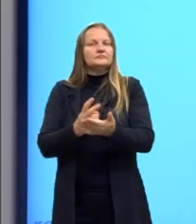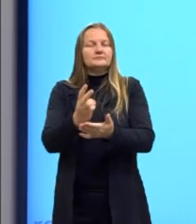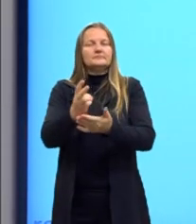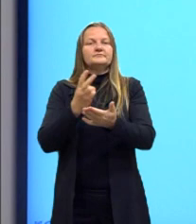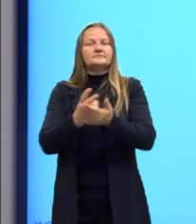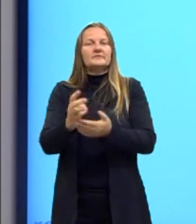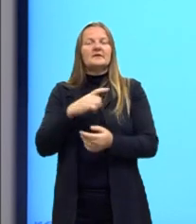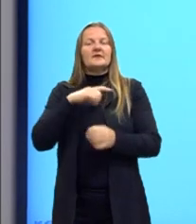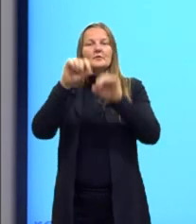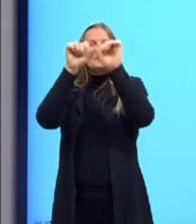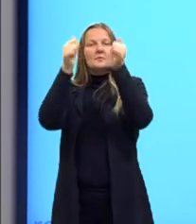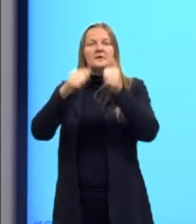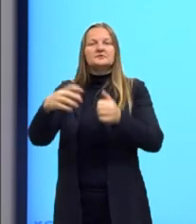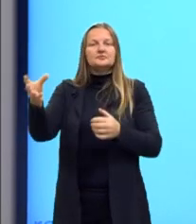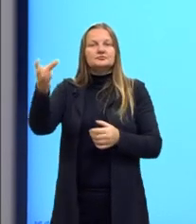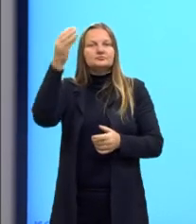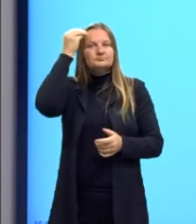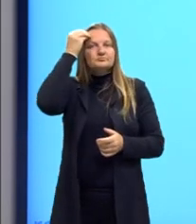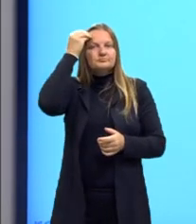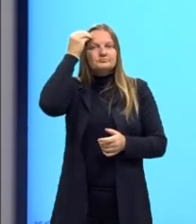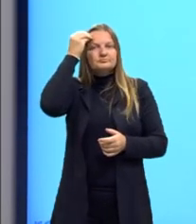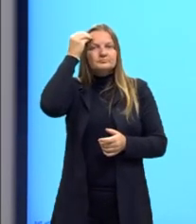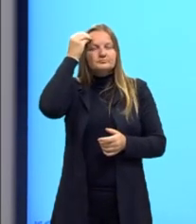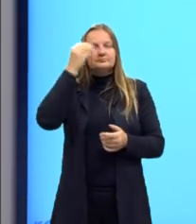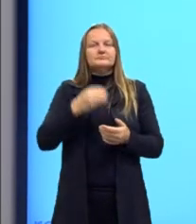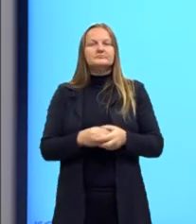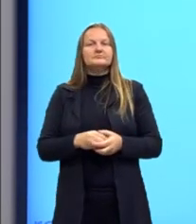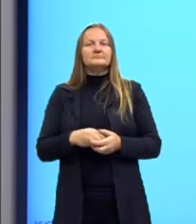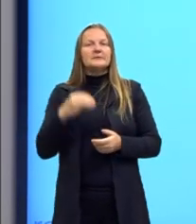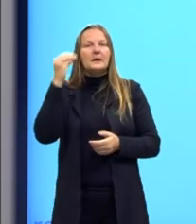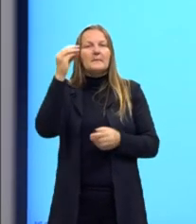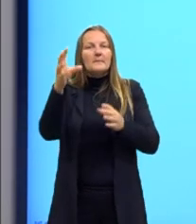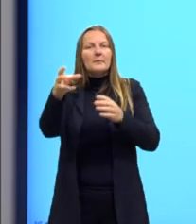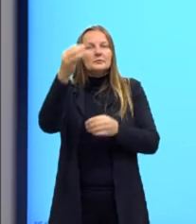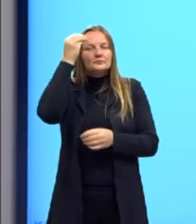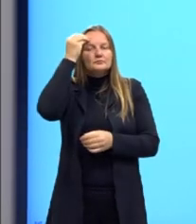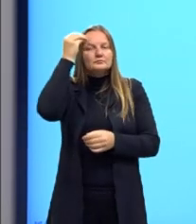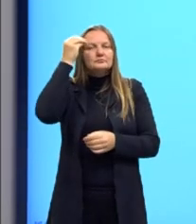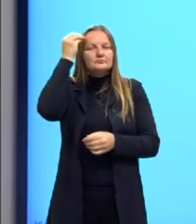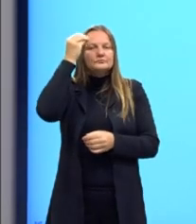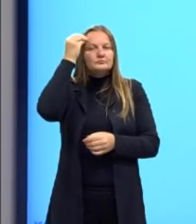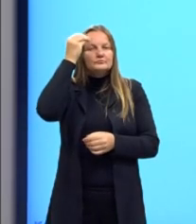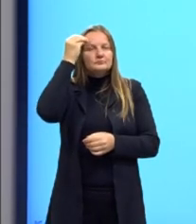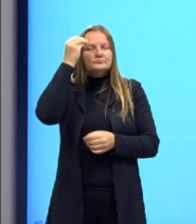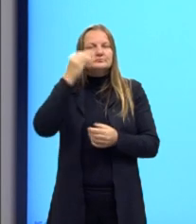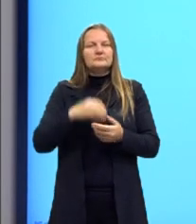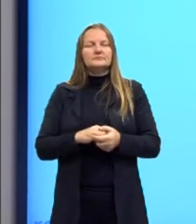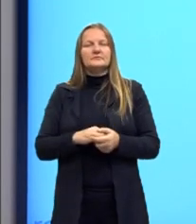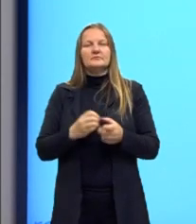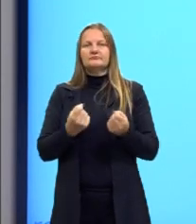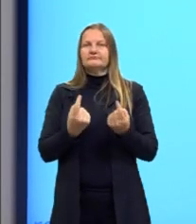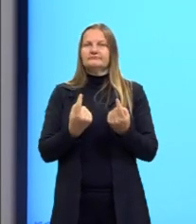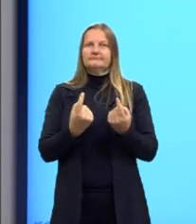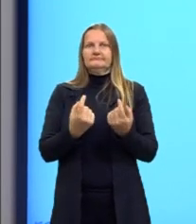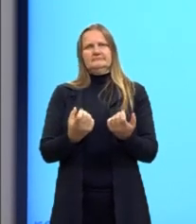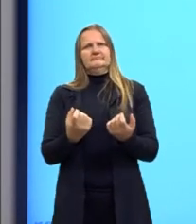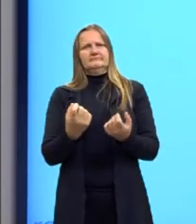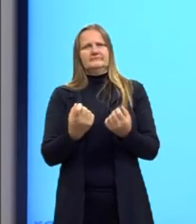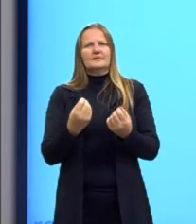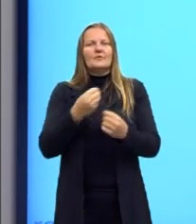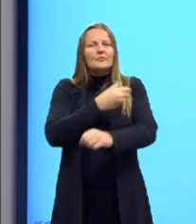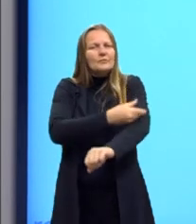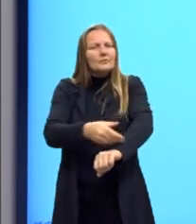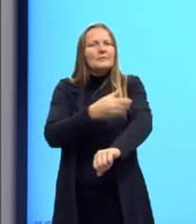criando uma imagem em nossa mente, e seria essa uma figura metafísica. Então, ele desconsidera isso. Ele fala que os nossos